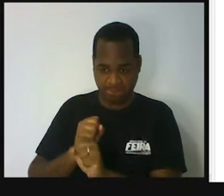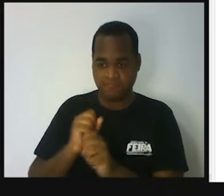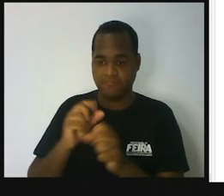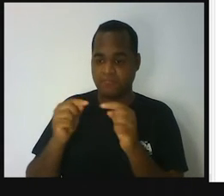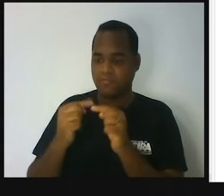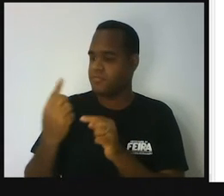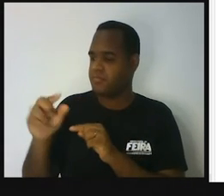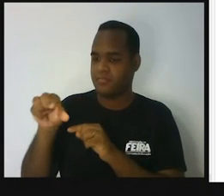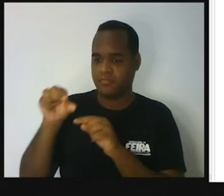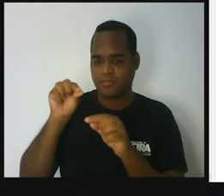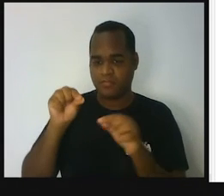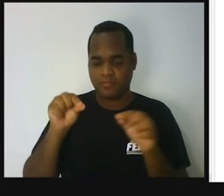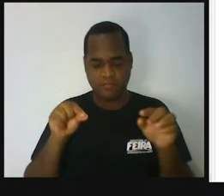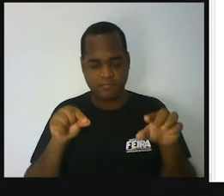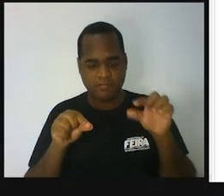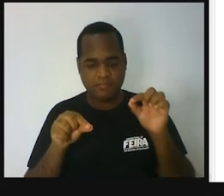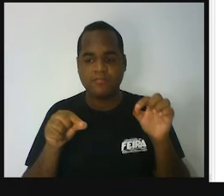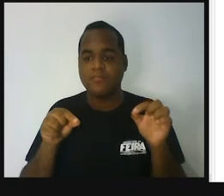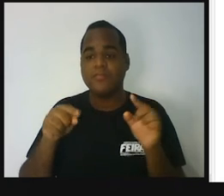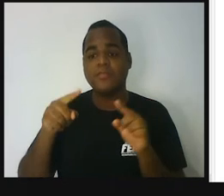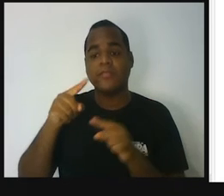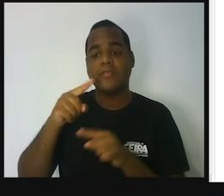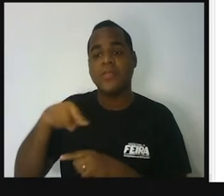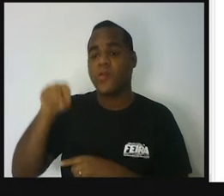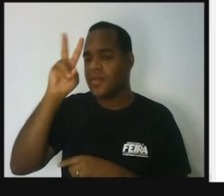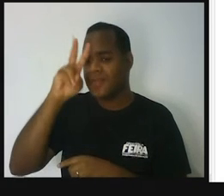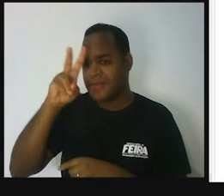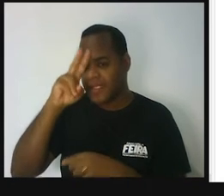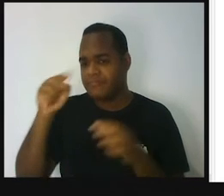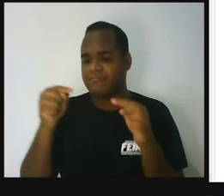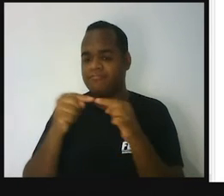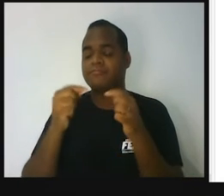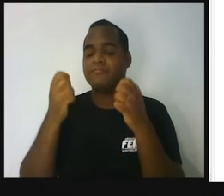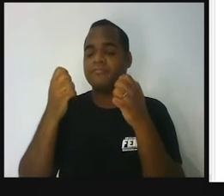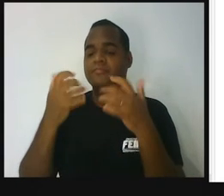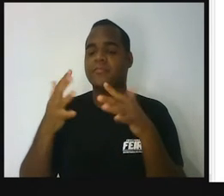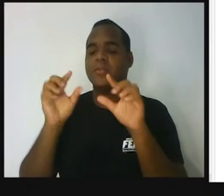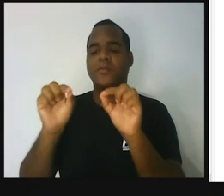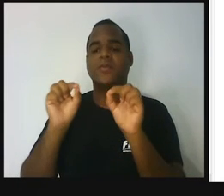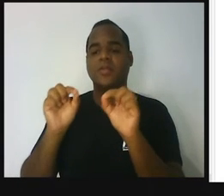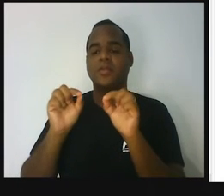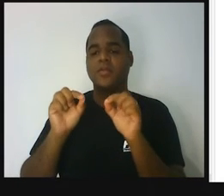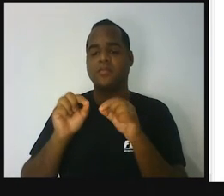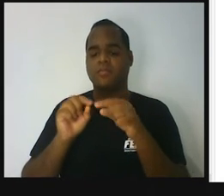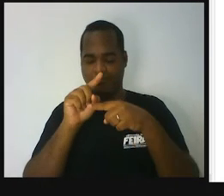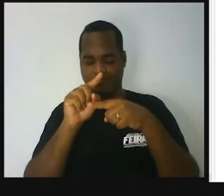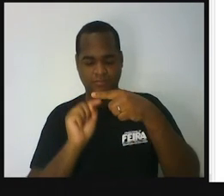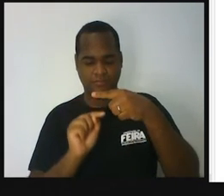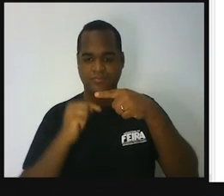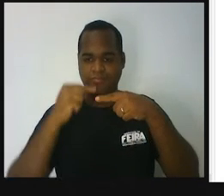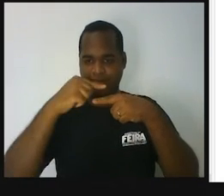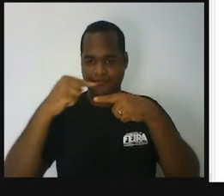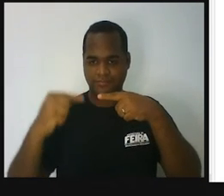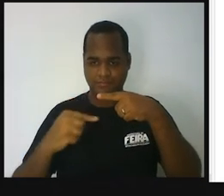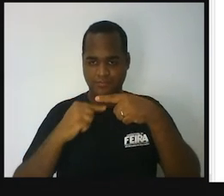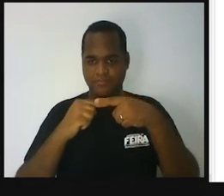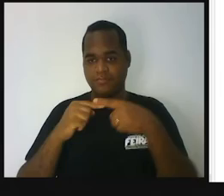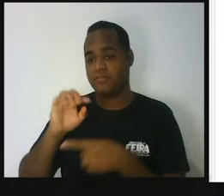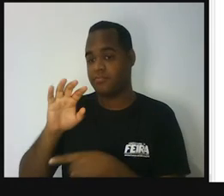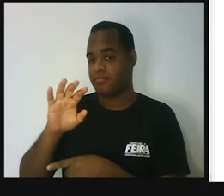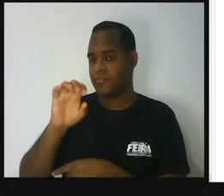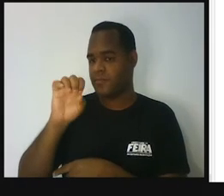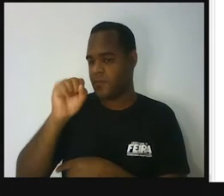uma parte, a gente vai lembrar da fração. Fração. Imagine uma pizza com oito